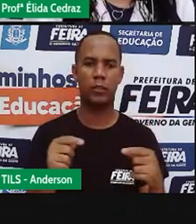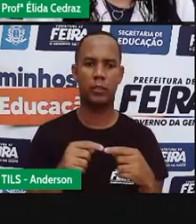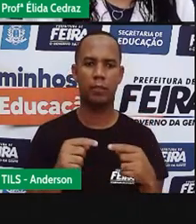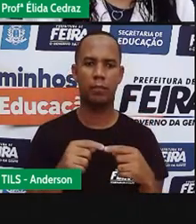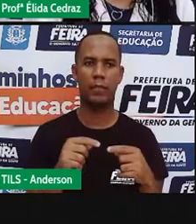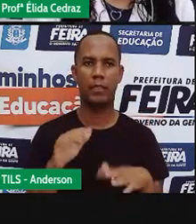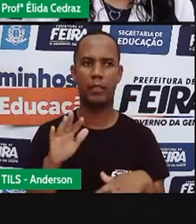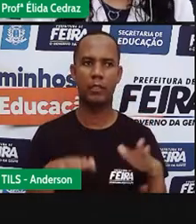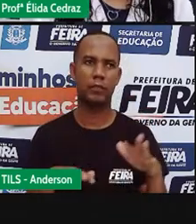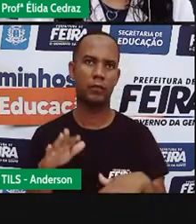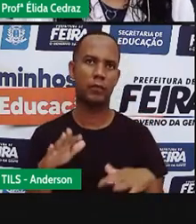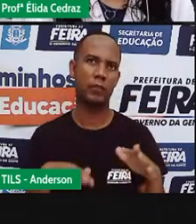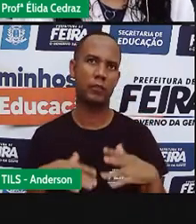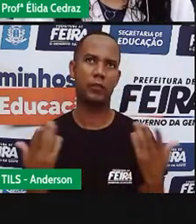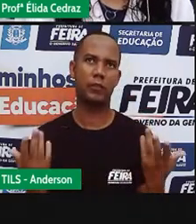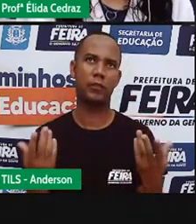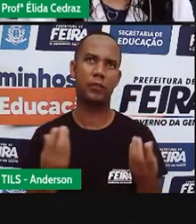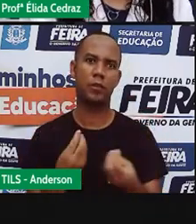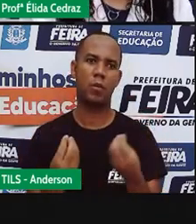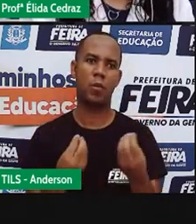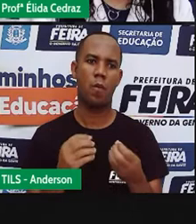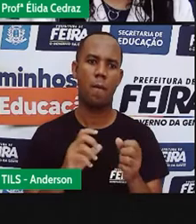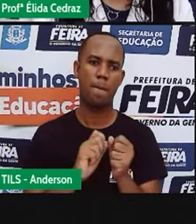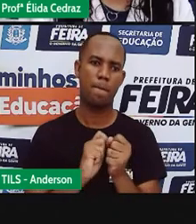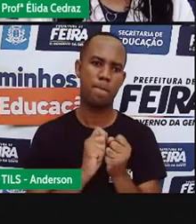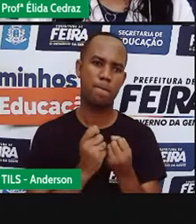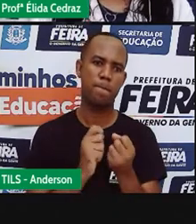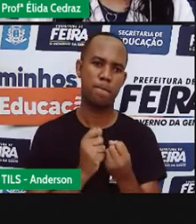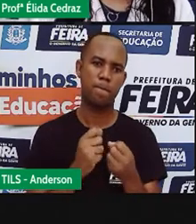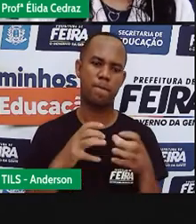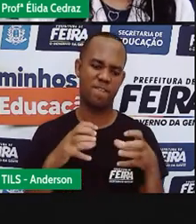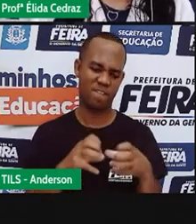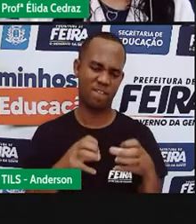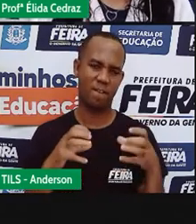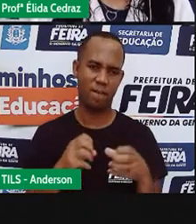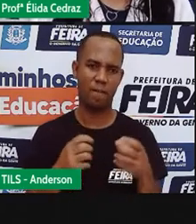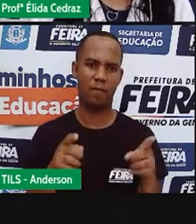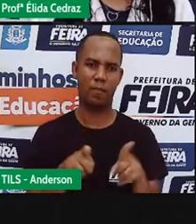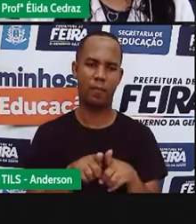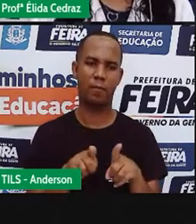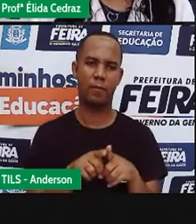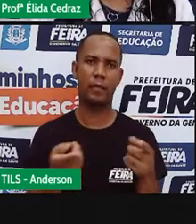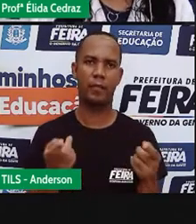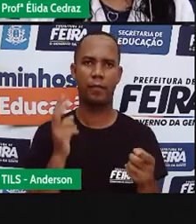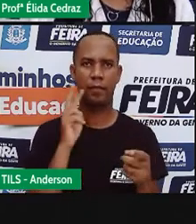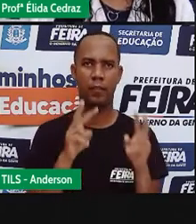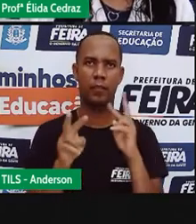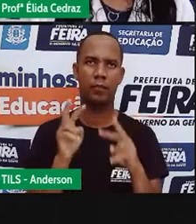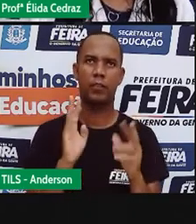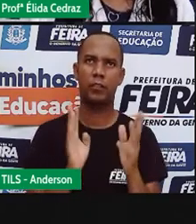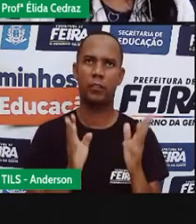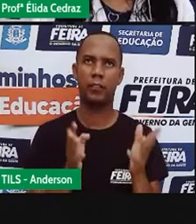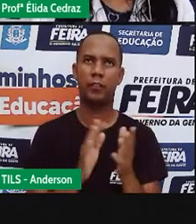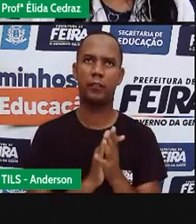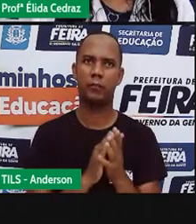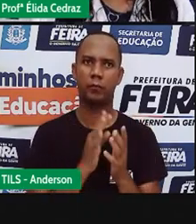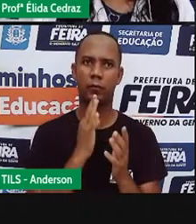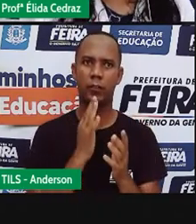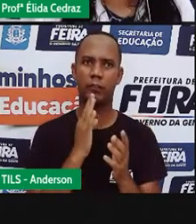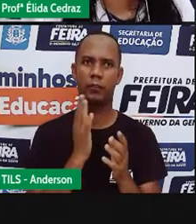flexibilidade, tipo de torcer, amassar. Nós já vimos...